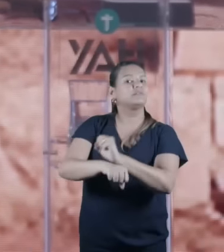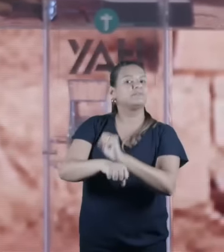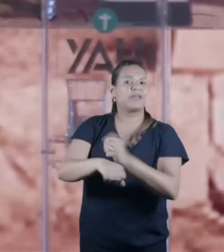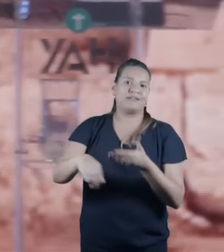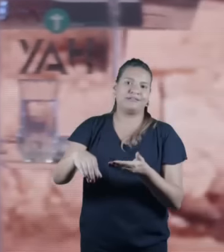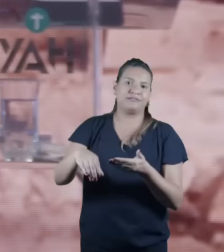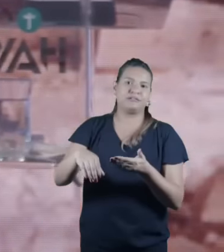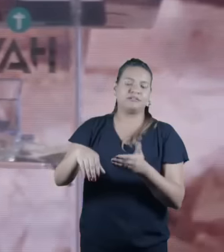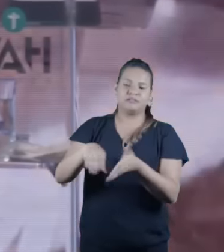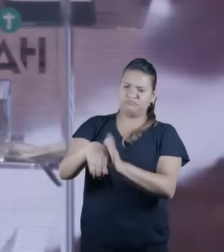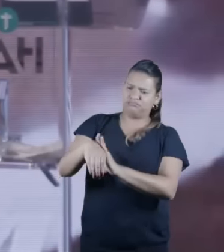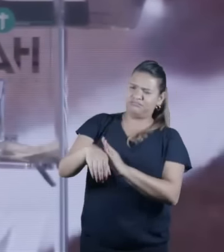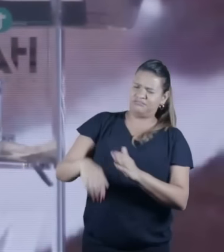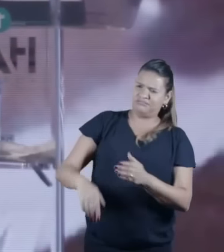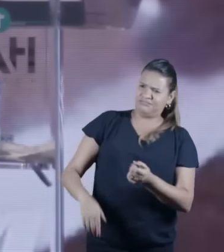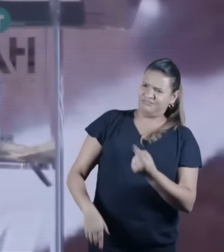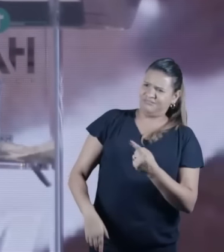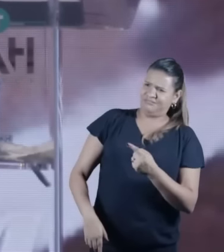aberto